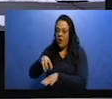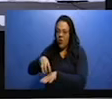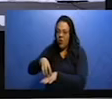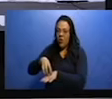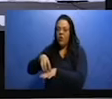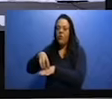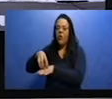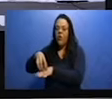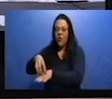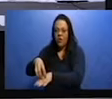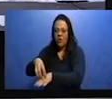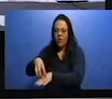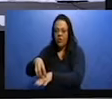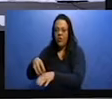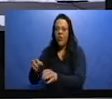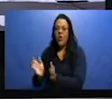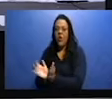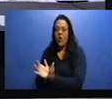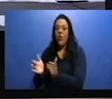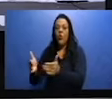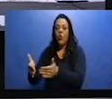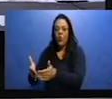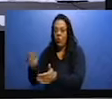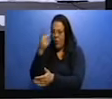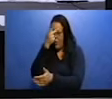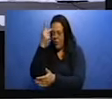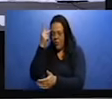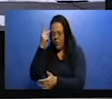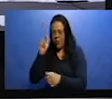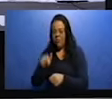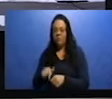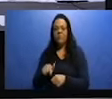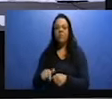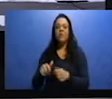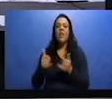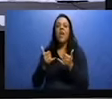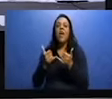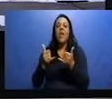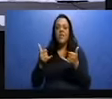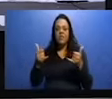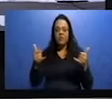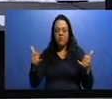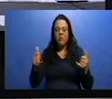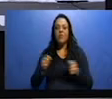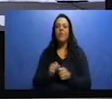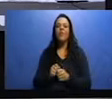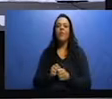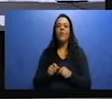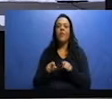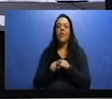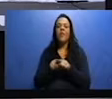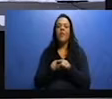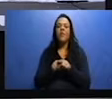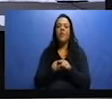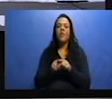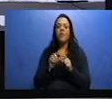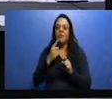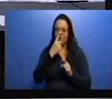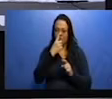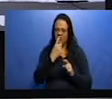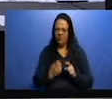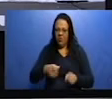né? Que é o busão que a gente pega, né? A energia elétrica, o saneamento básico, Redes de água e de esgoto,